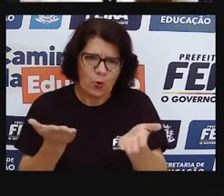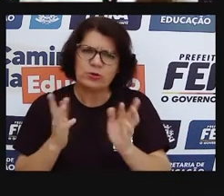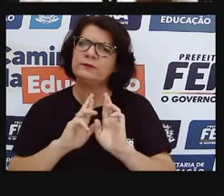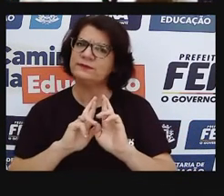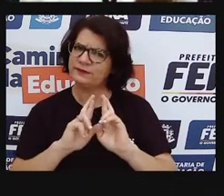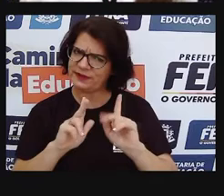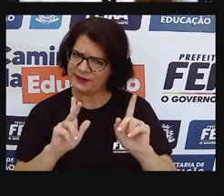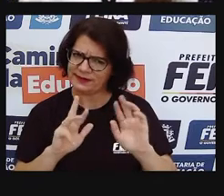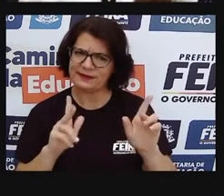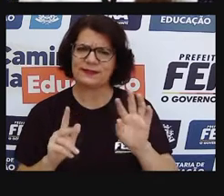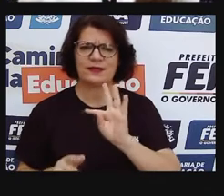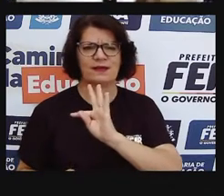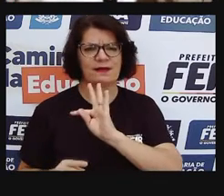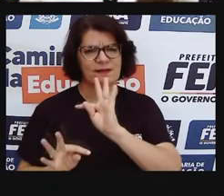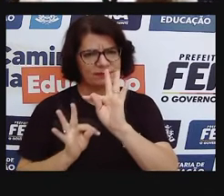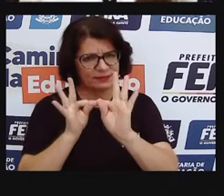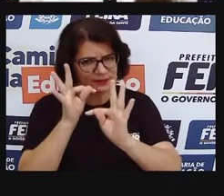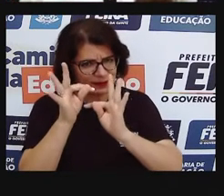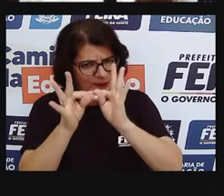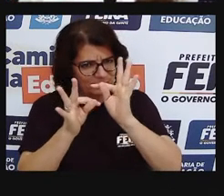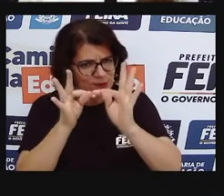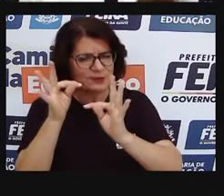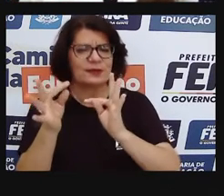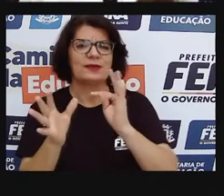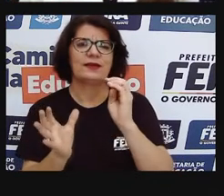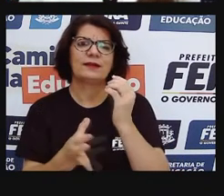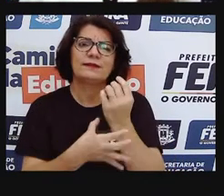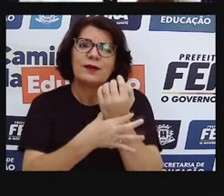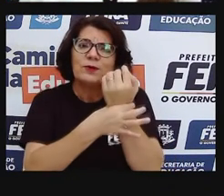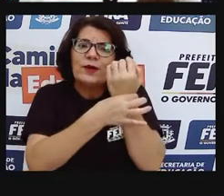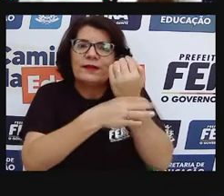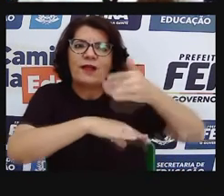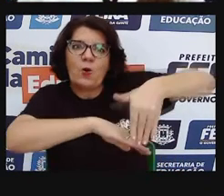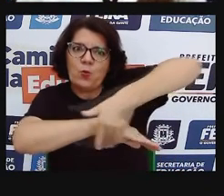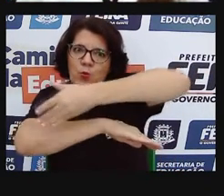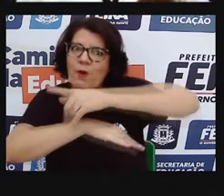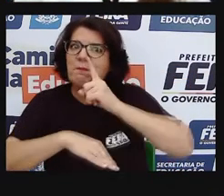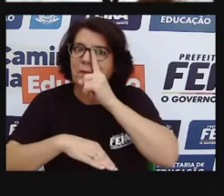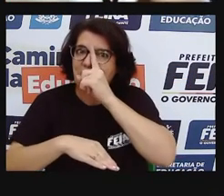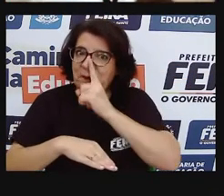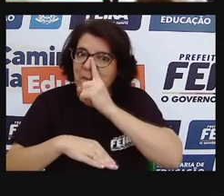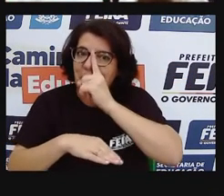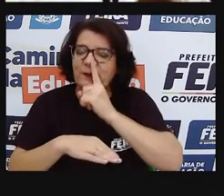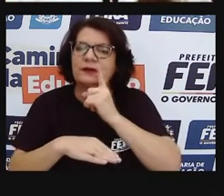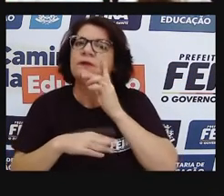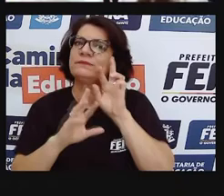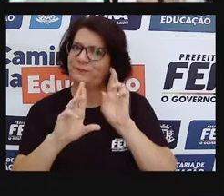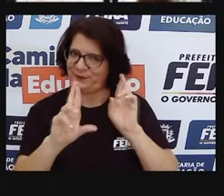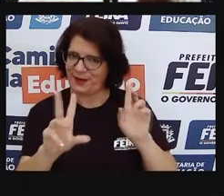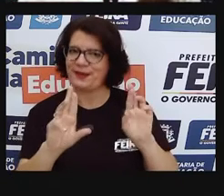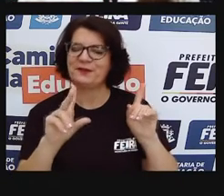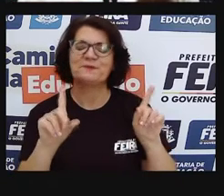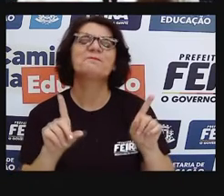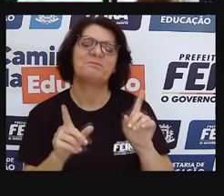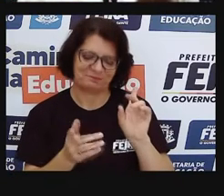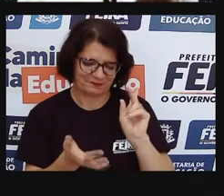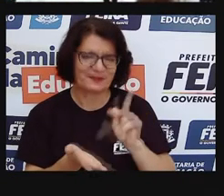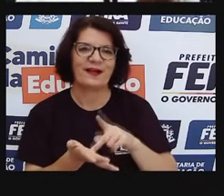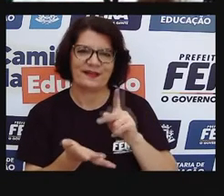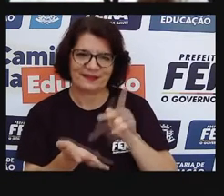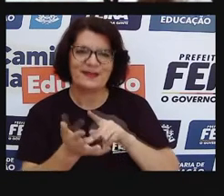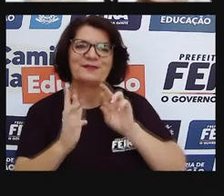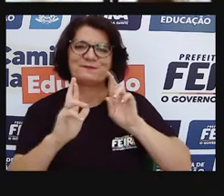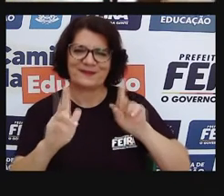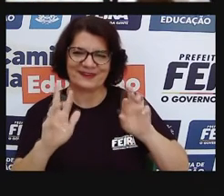né, quando a gente para para pensar na segurança, quando a gente para para pensar na realidade, né, que nós estamos vivendo hoje,